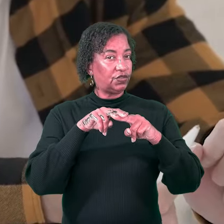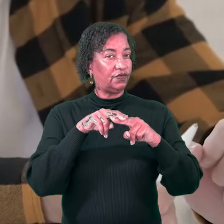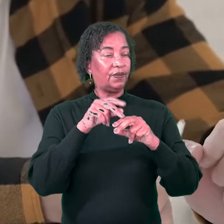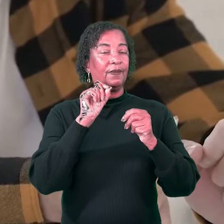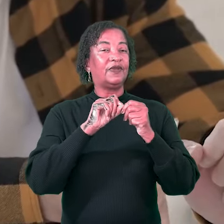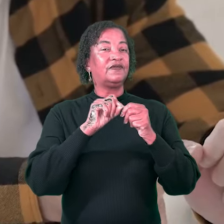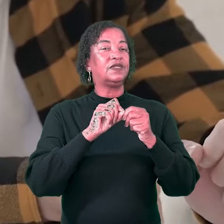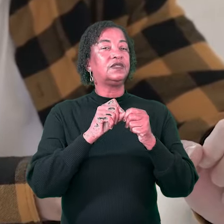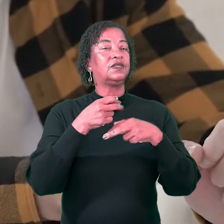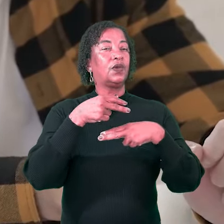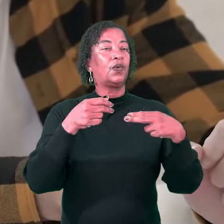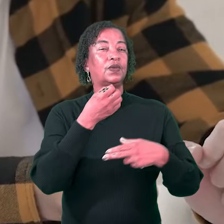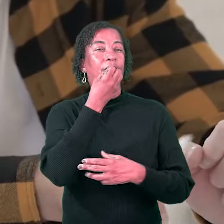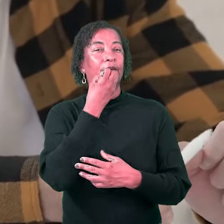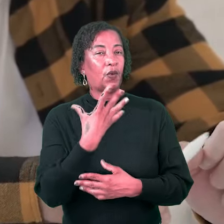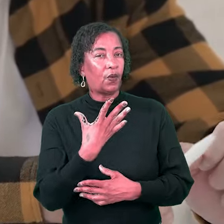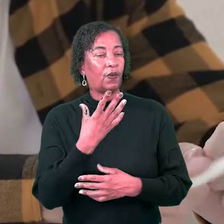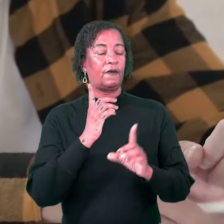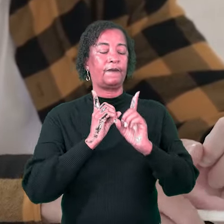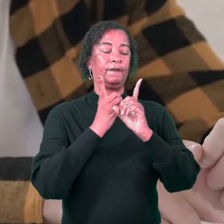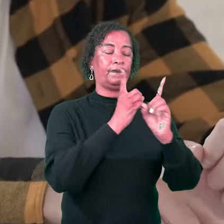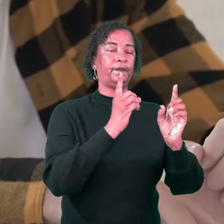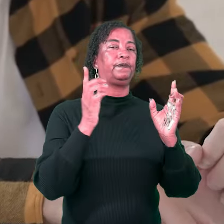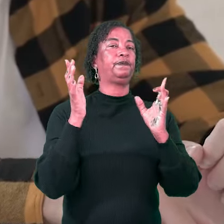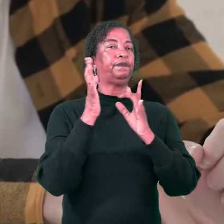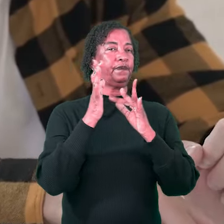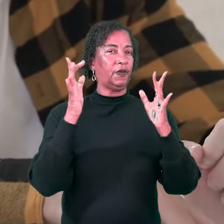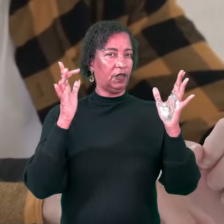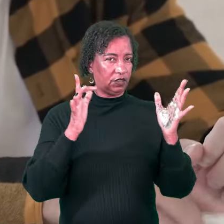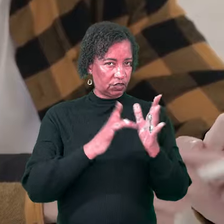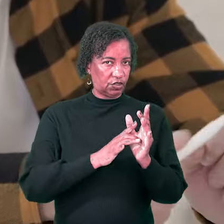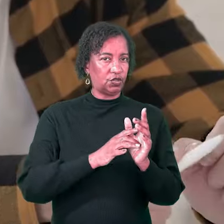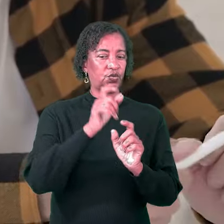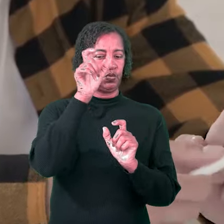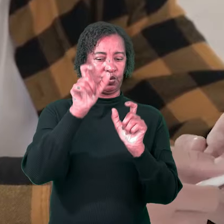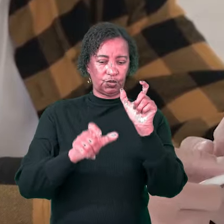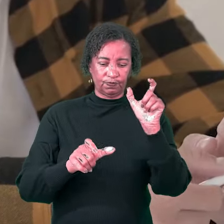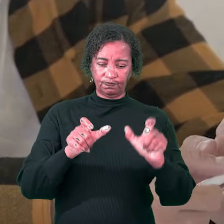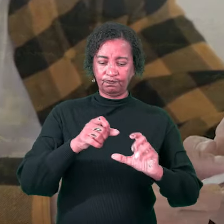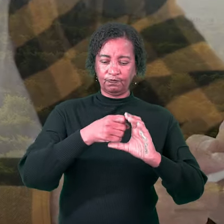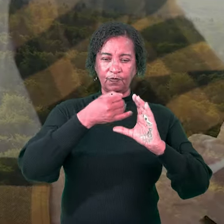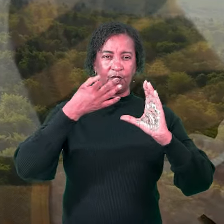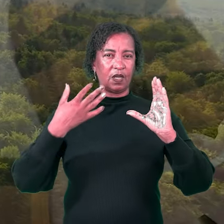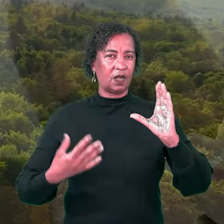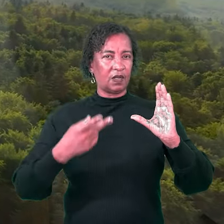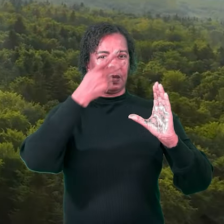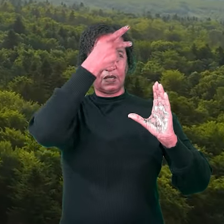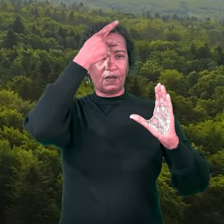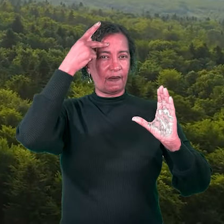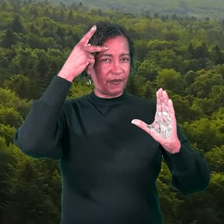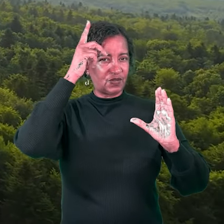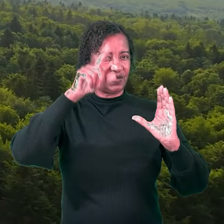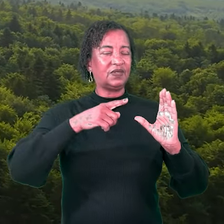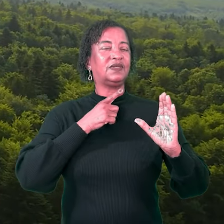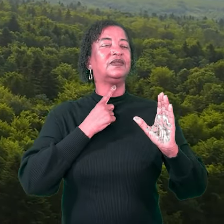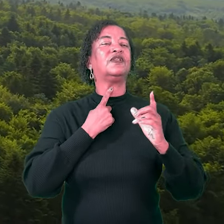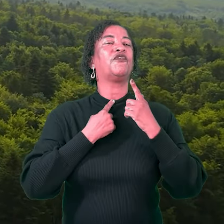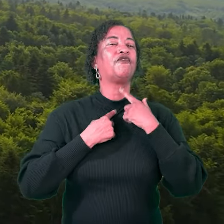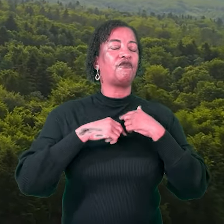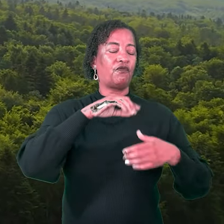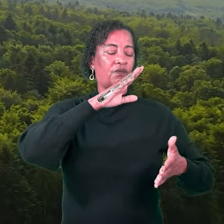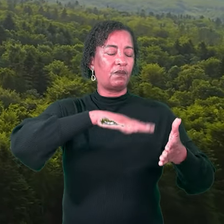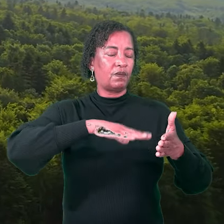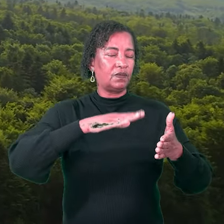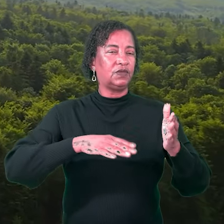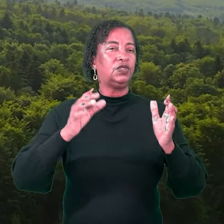fazer o bem. O discípulo de Jesus, que foi caracterizado como aquele que tem fome e sede de justiça, é evidenciado pelo amor